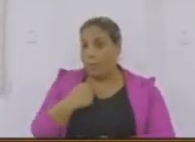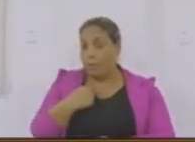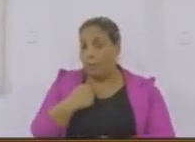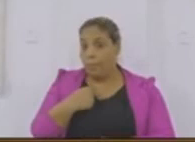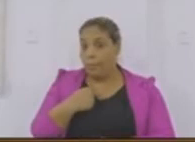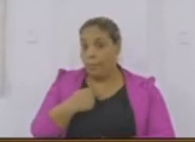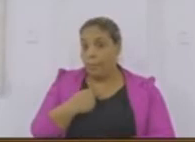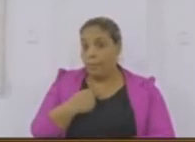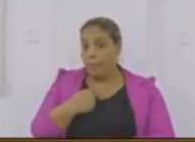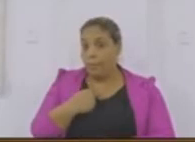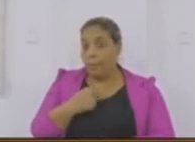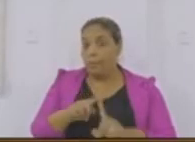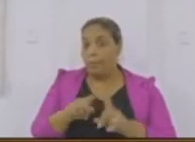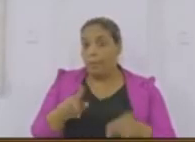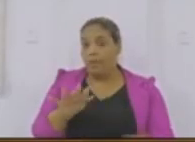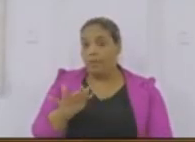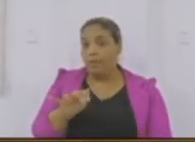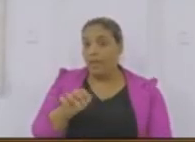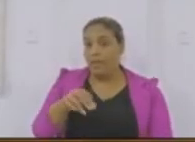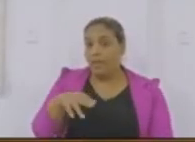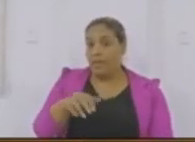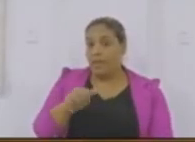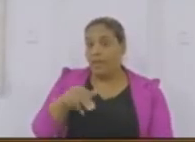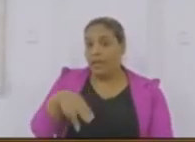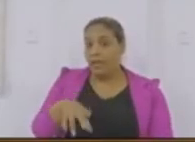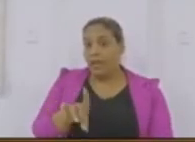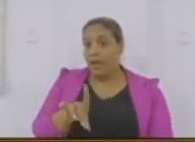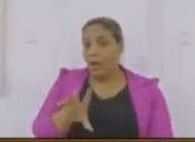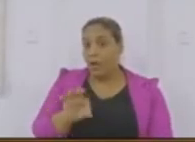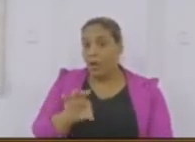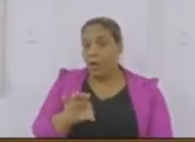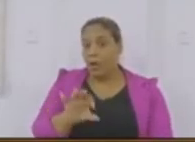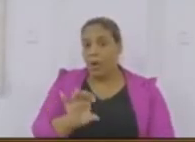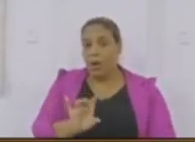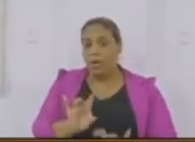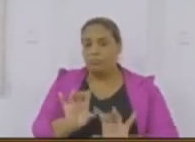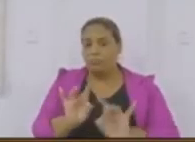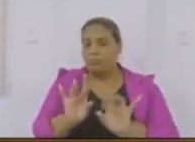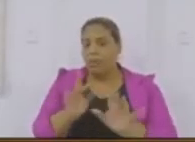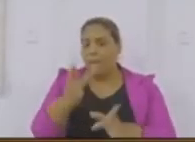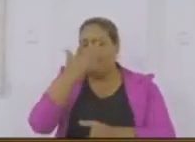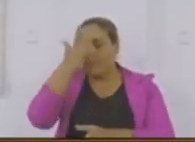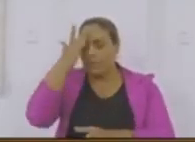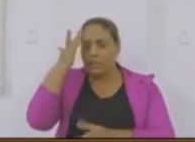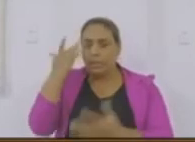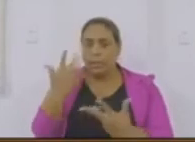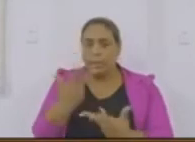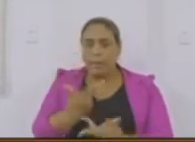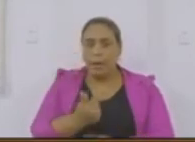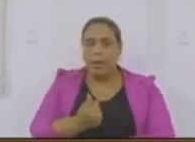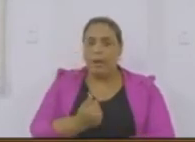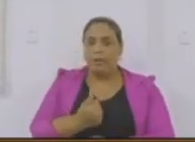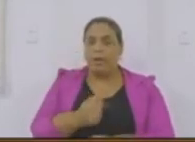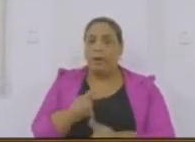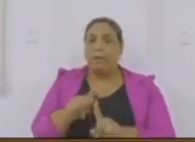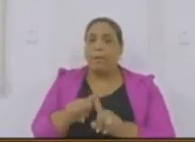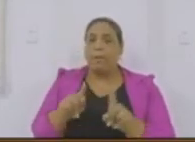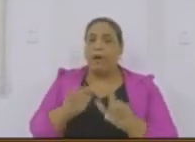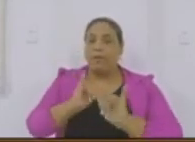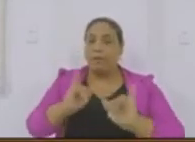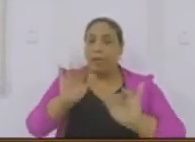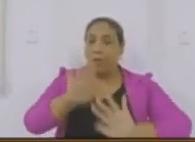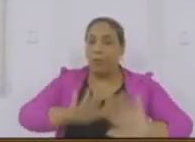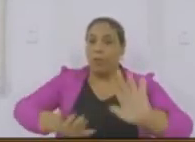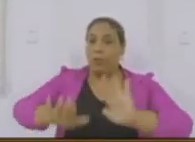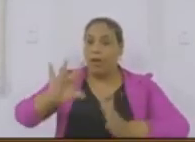pessoa, me atende, responde. Só que essa situação aqui desse requerimento é sobre os R 16 milhões